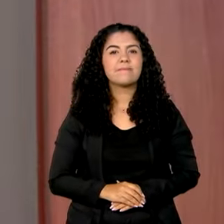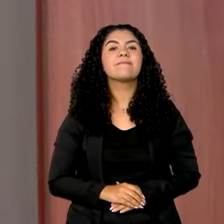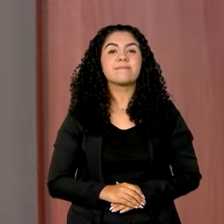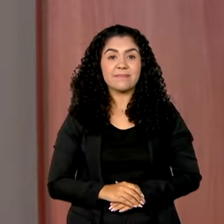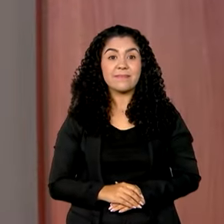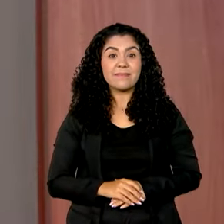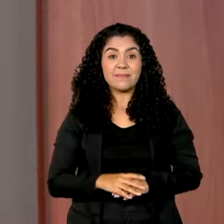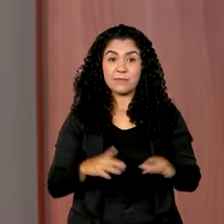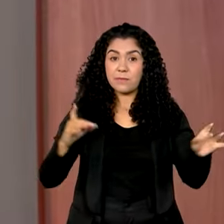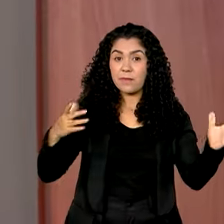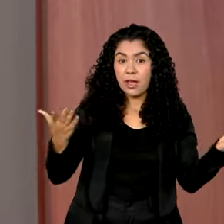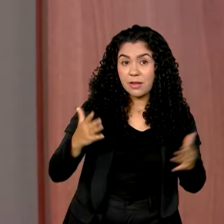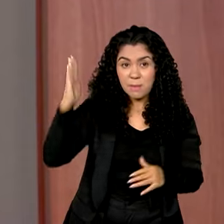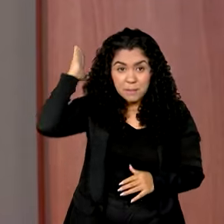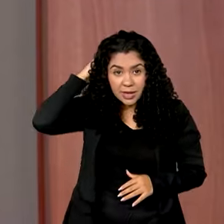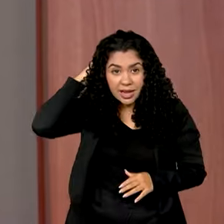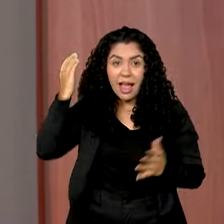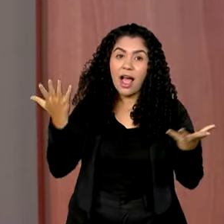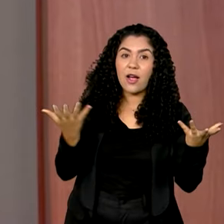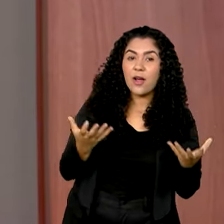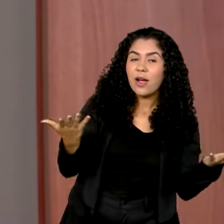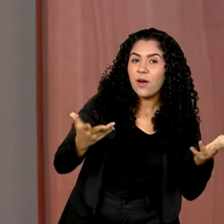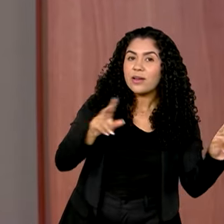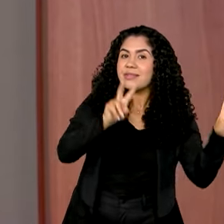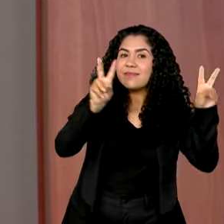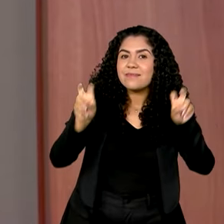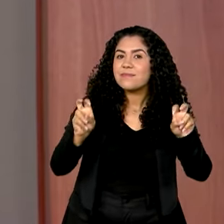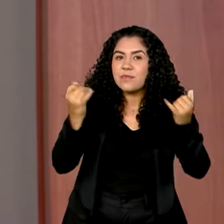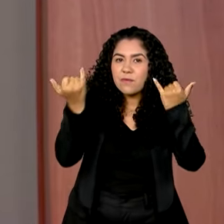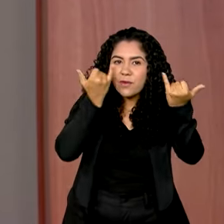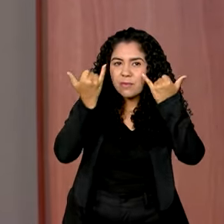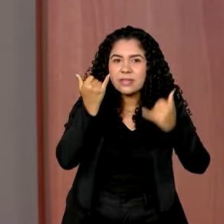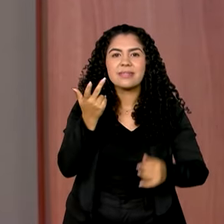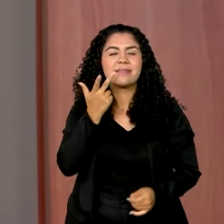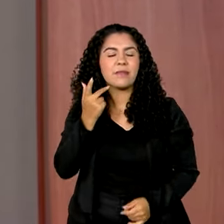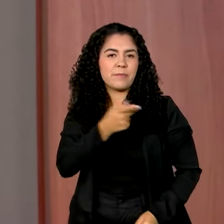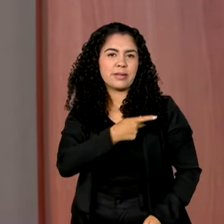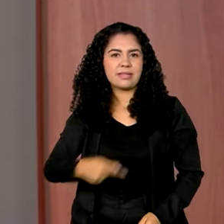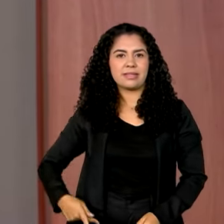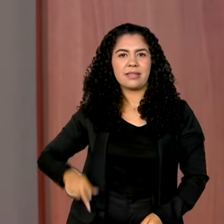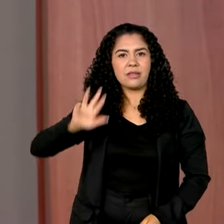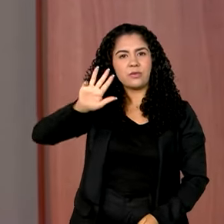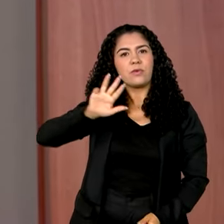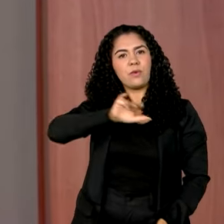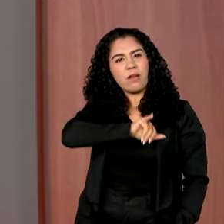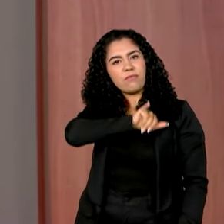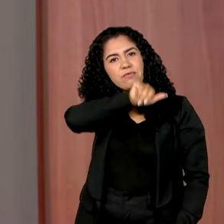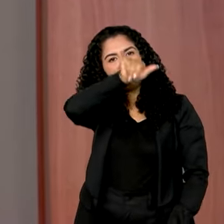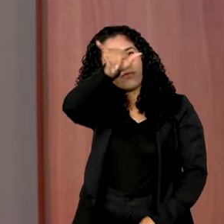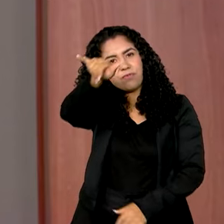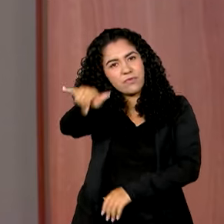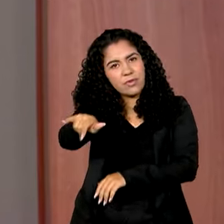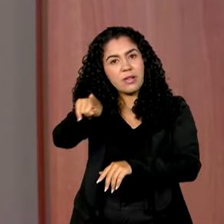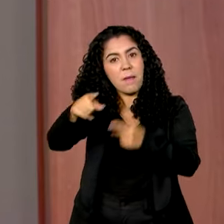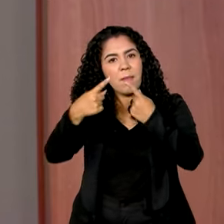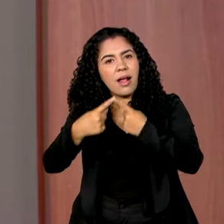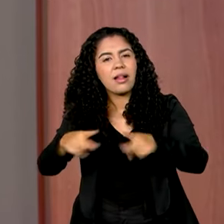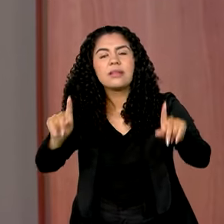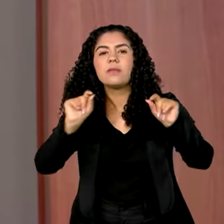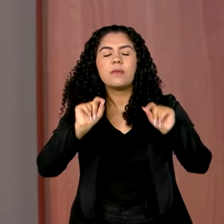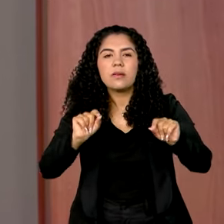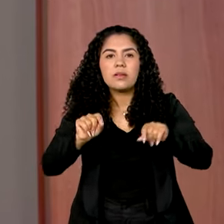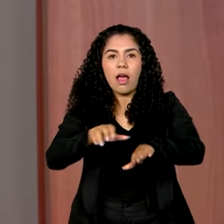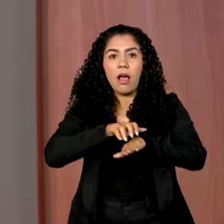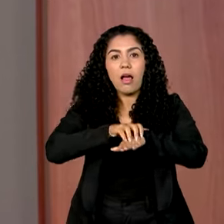E de Belém, vamos agora ao Ceará, porque o presidente Lula esteve por lá para a entrega de ônibus escolares que vão atender